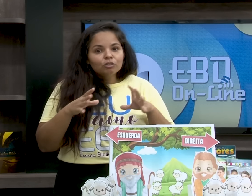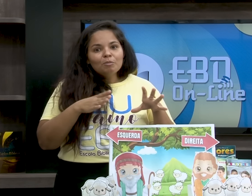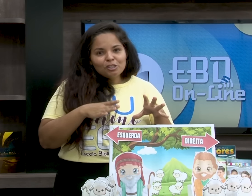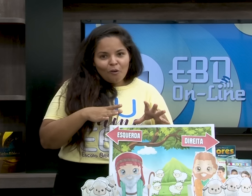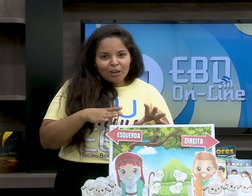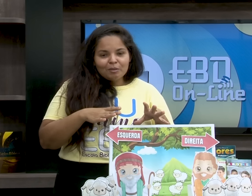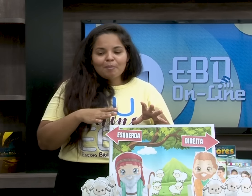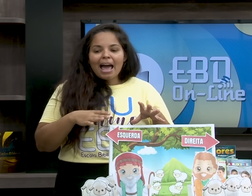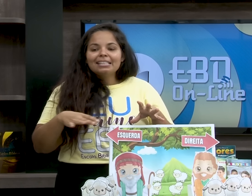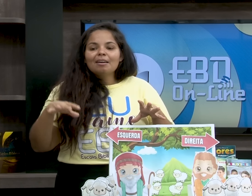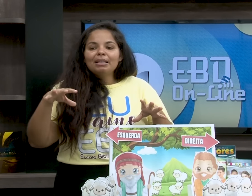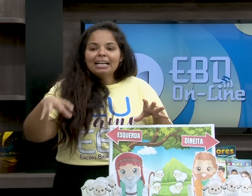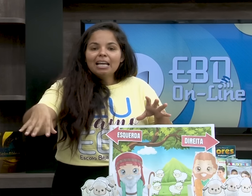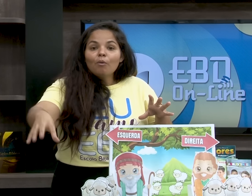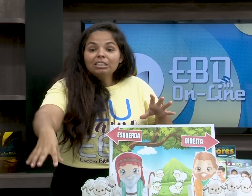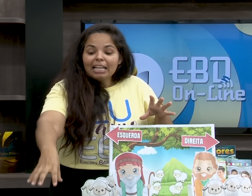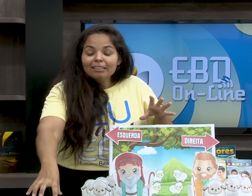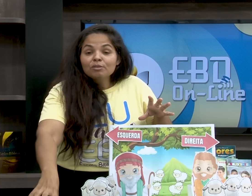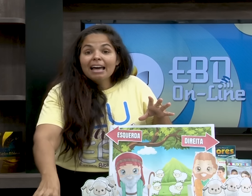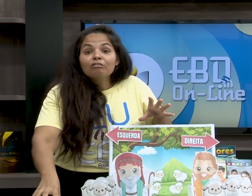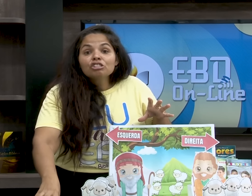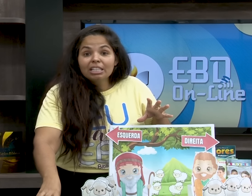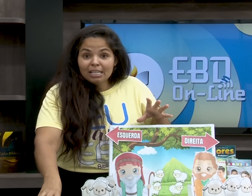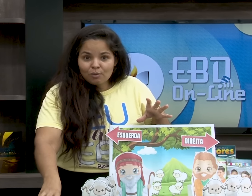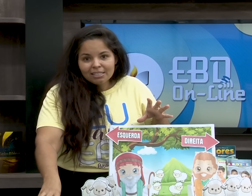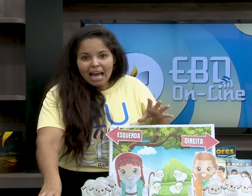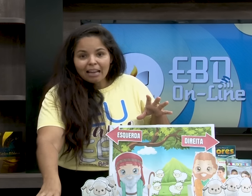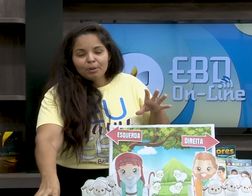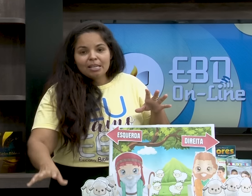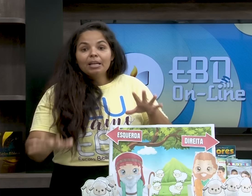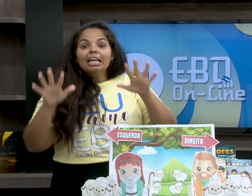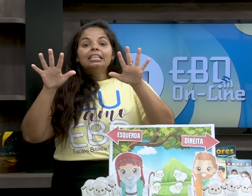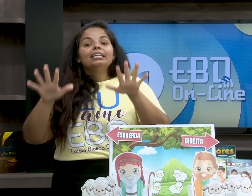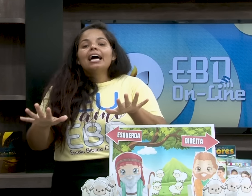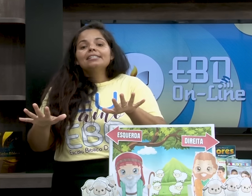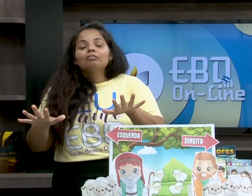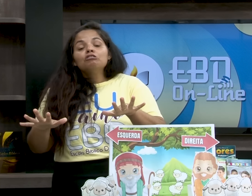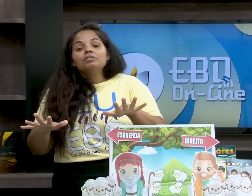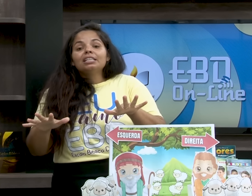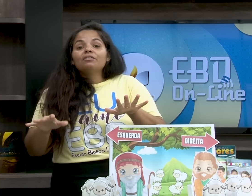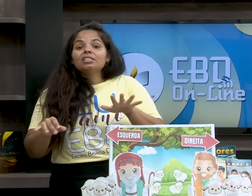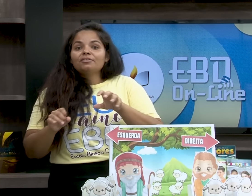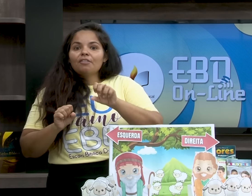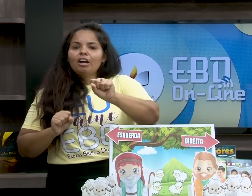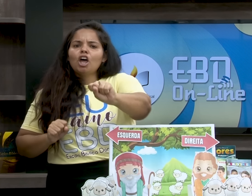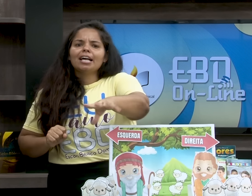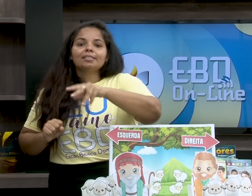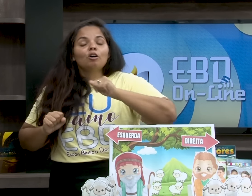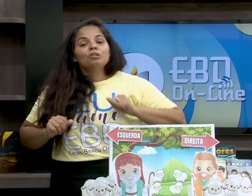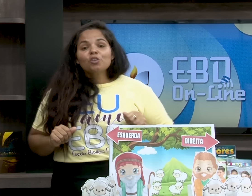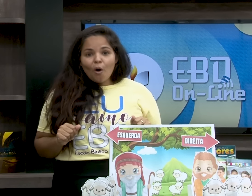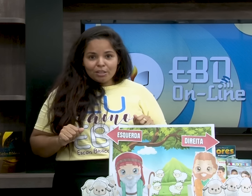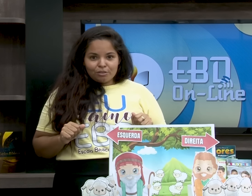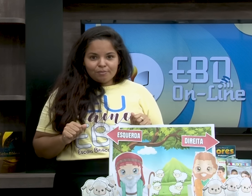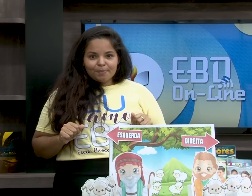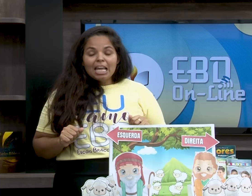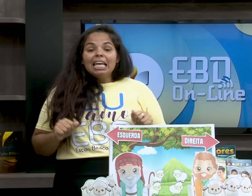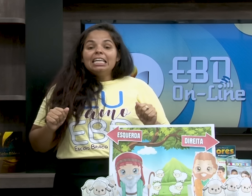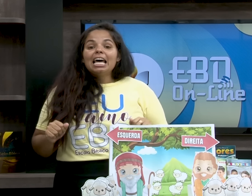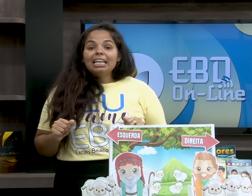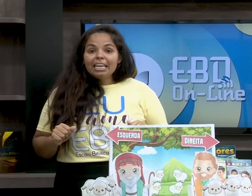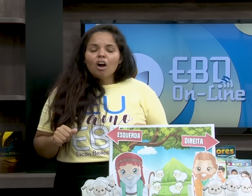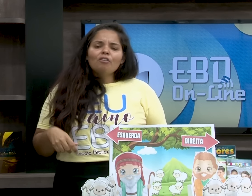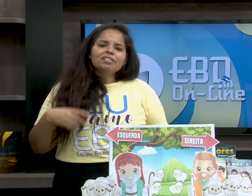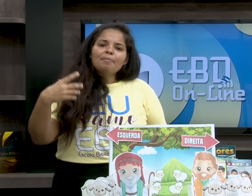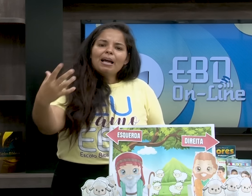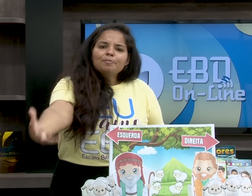metade, não do biscoito, mas a metade da quantidade dos alunos que tem na sua sala. Por exemplo, tem dez alunos, então você só vai colocar cinco biscoitos.